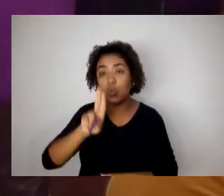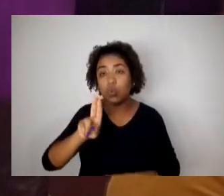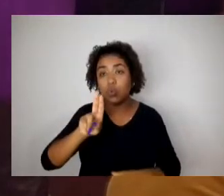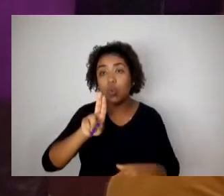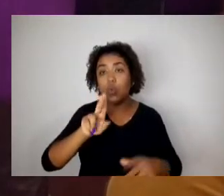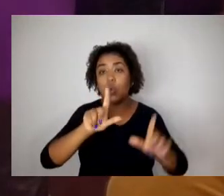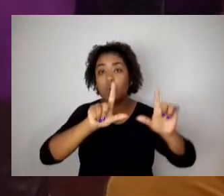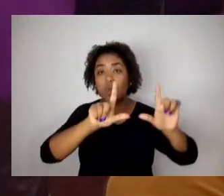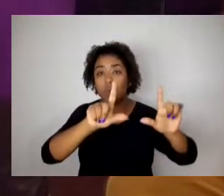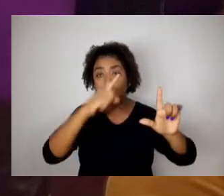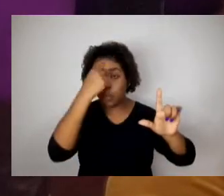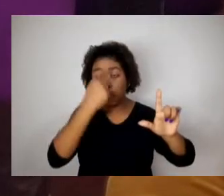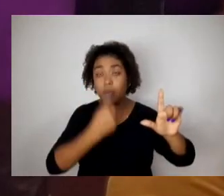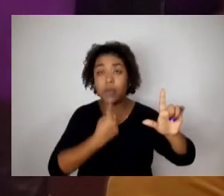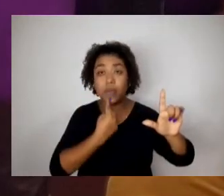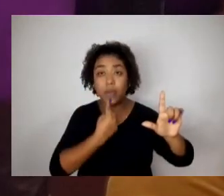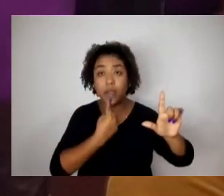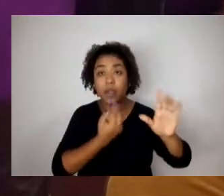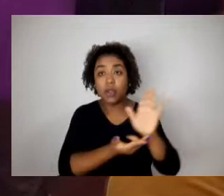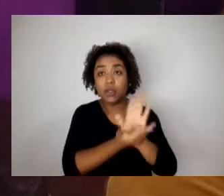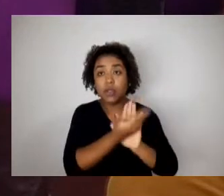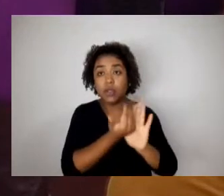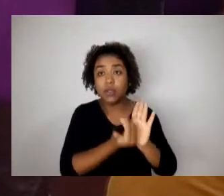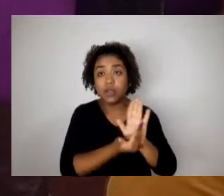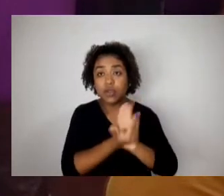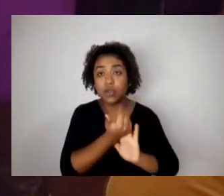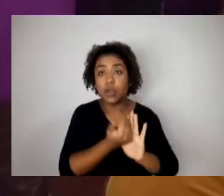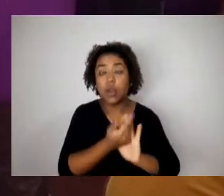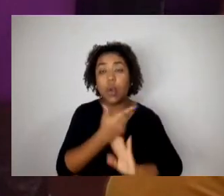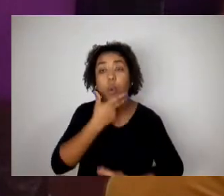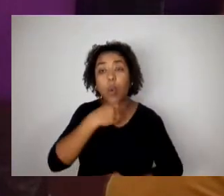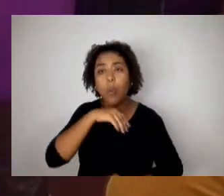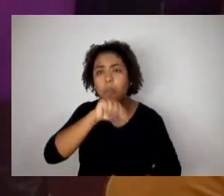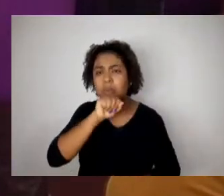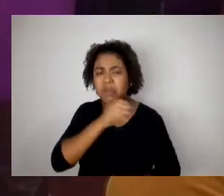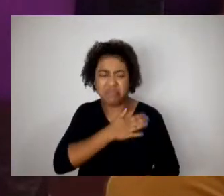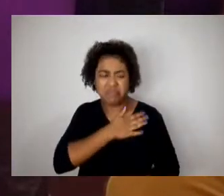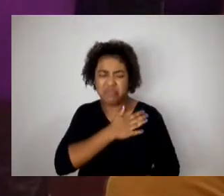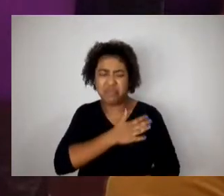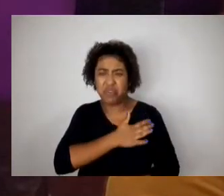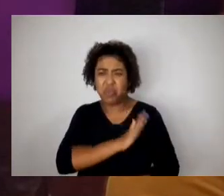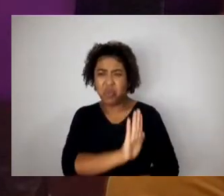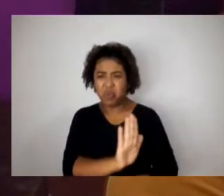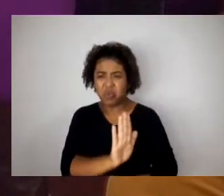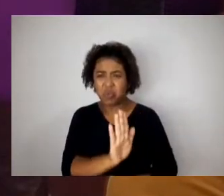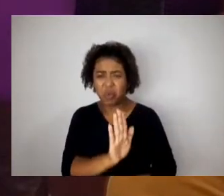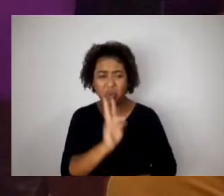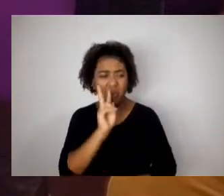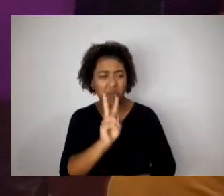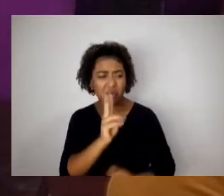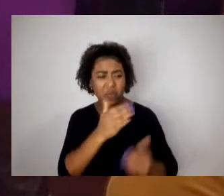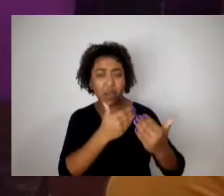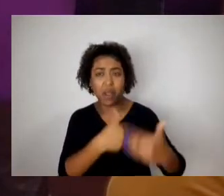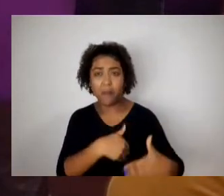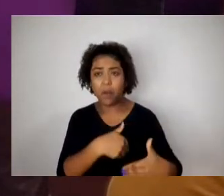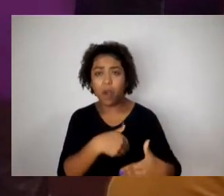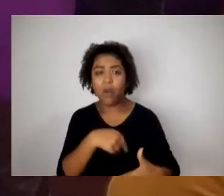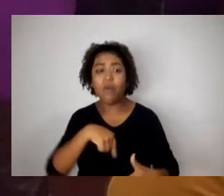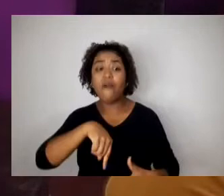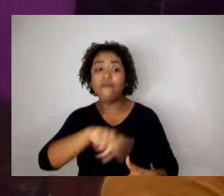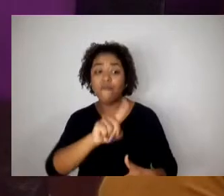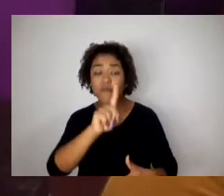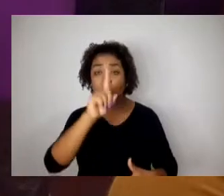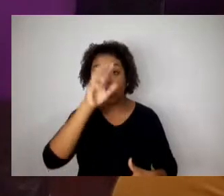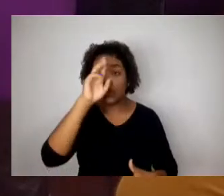não satisfeito com a charge, foi até a direção da escola, o que deu muita dor de cabeça para um determinado